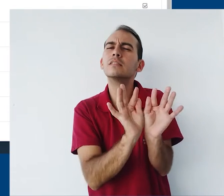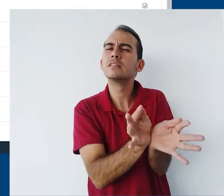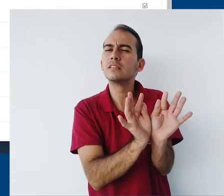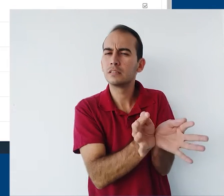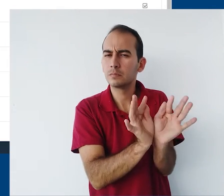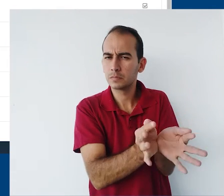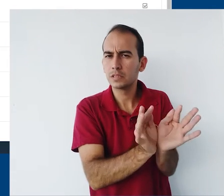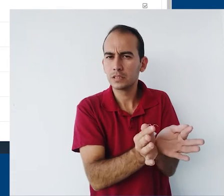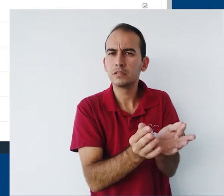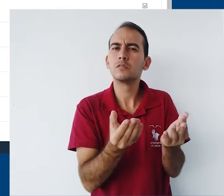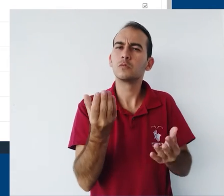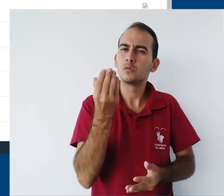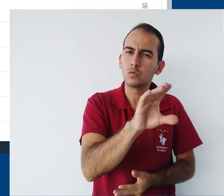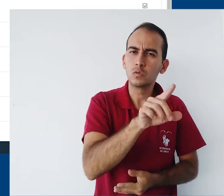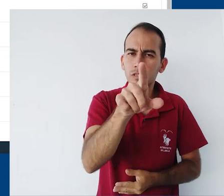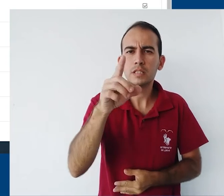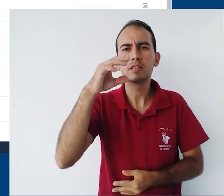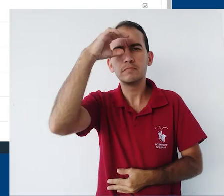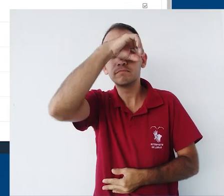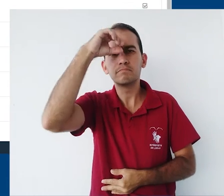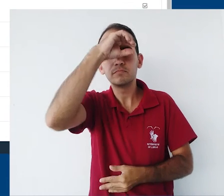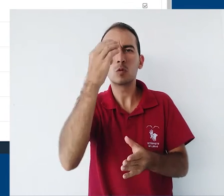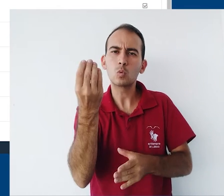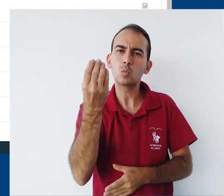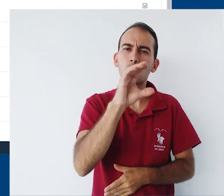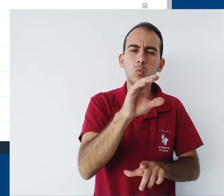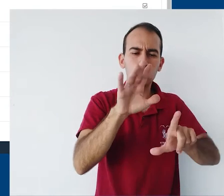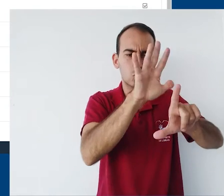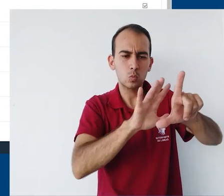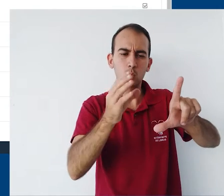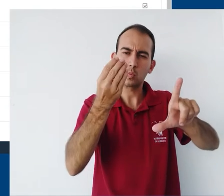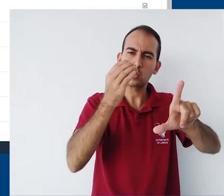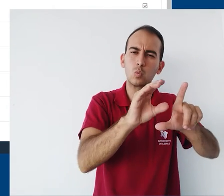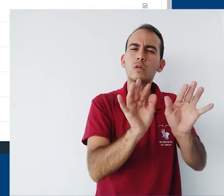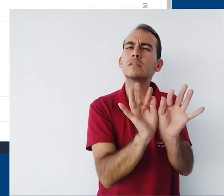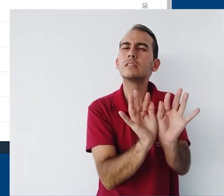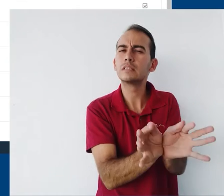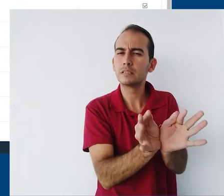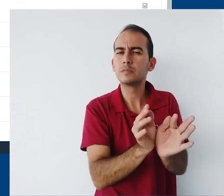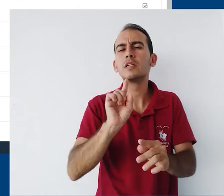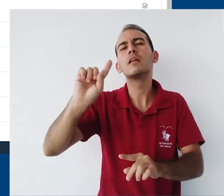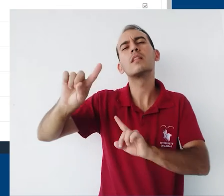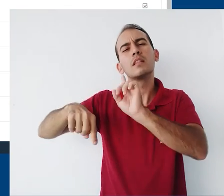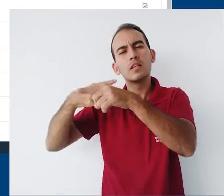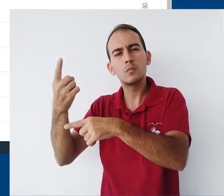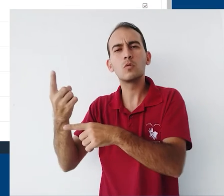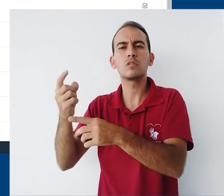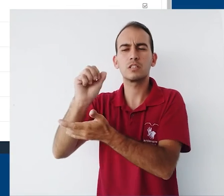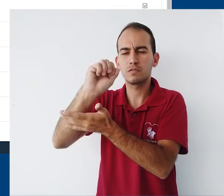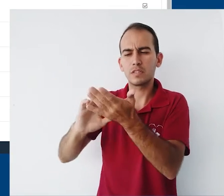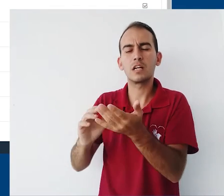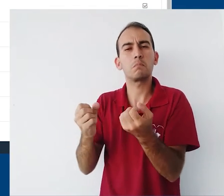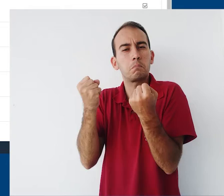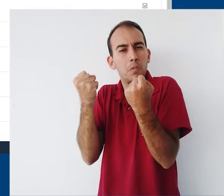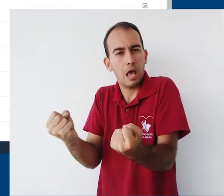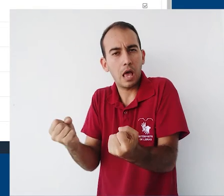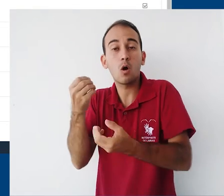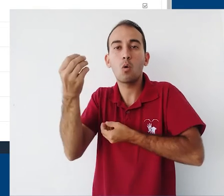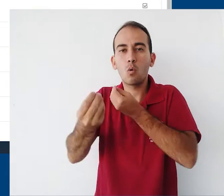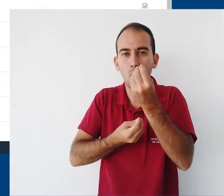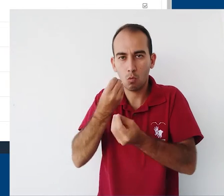os recursos e atividades mais fáceis de implementar para que a gente entenda o conceito. Nós vamos passar por algumas configurações de